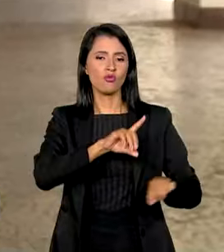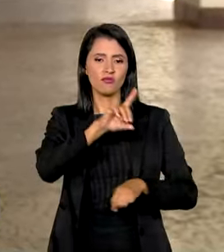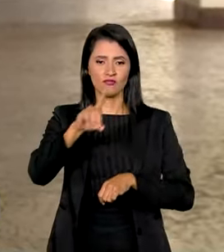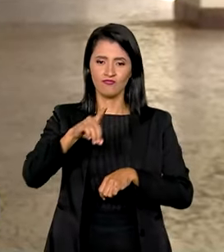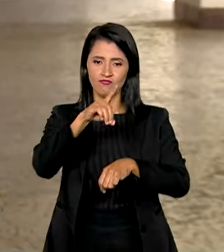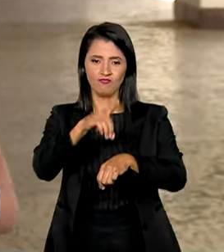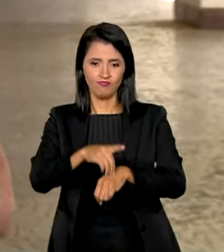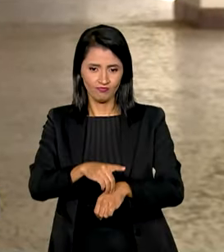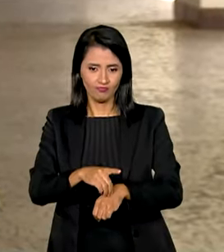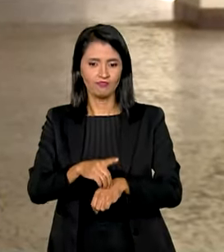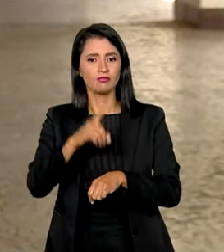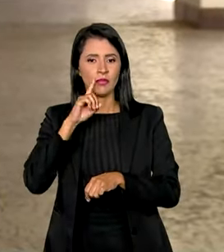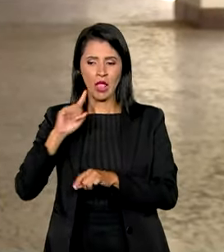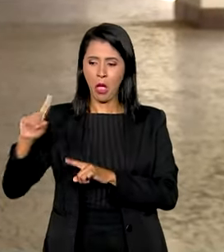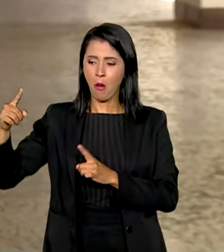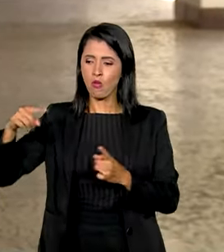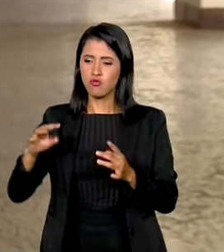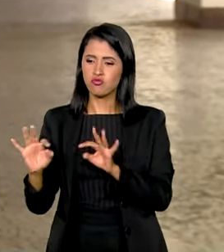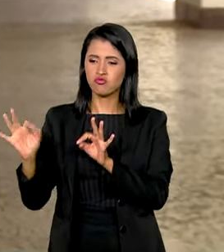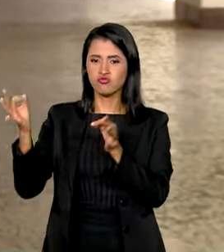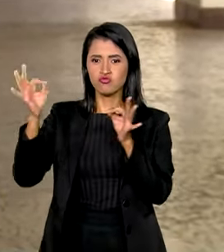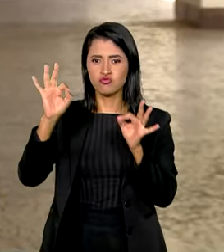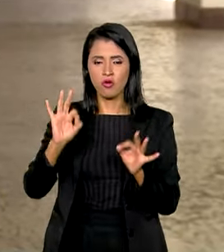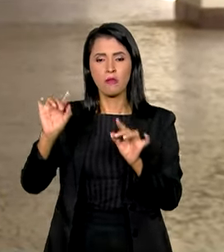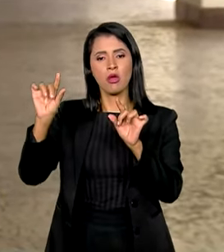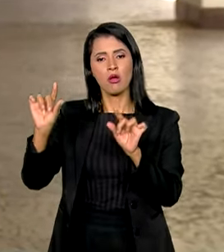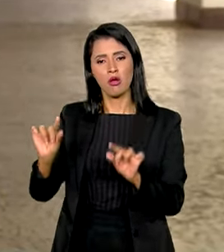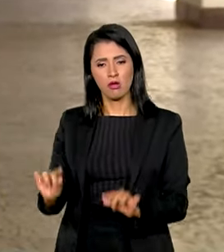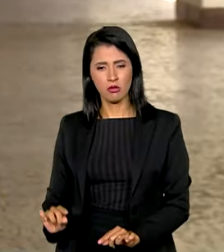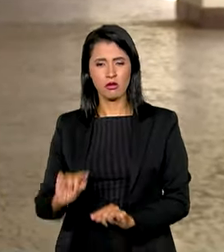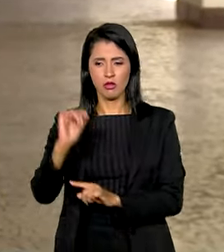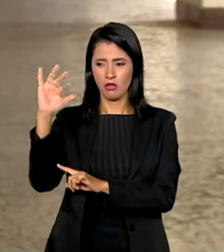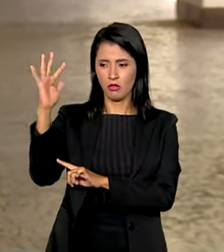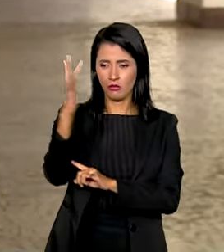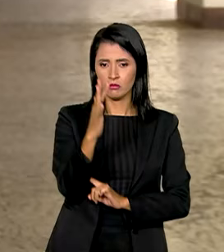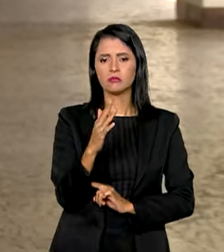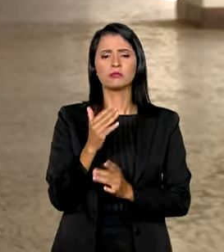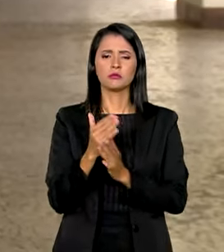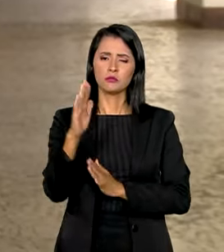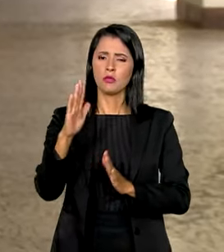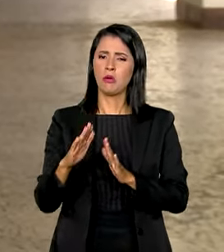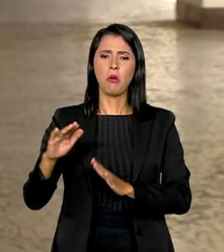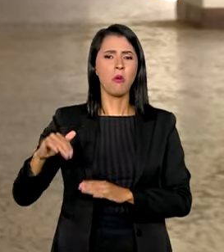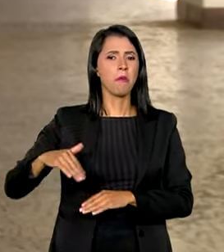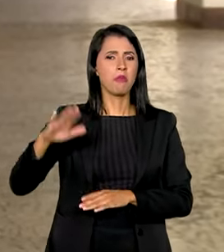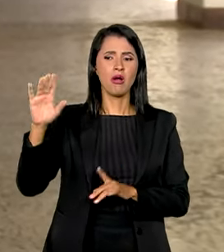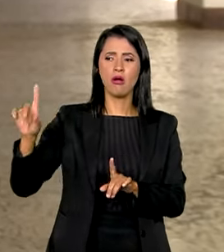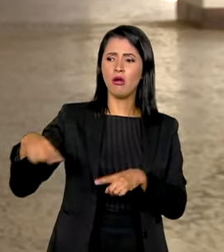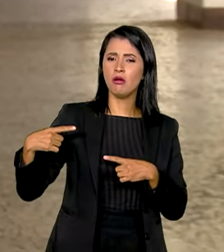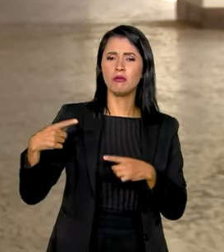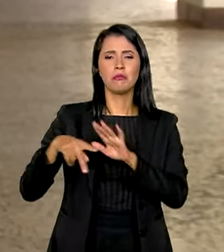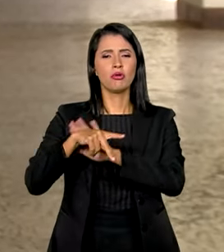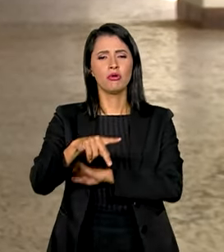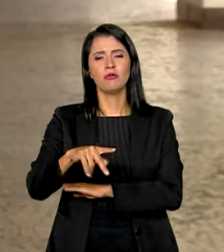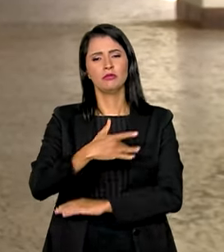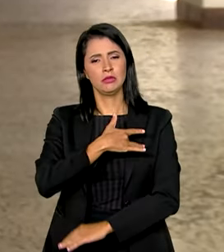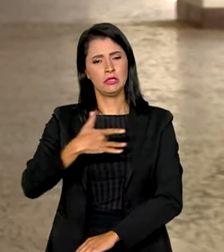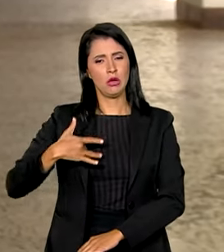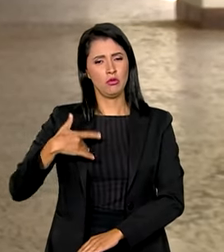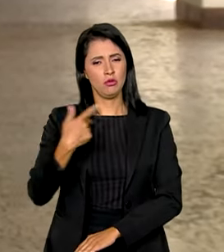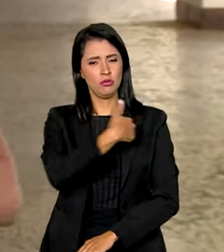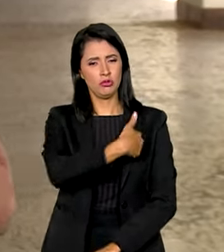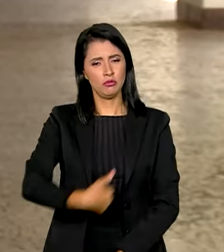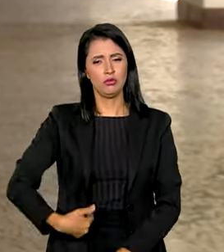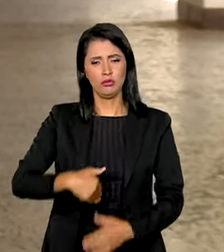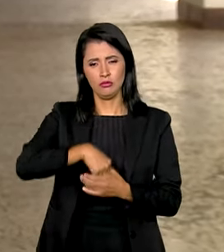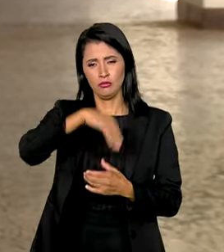A redução dos mosquitos Aedes aegypti na natureza está entre os maiores desafios da saúde pública no Brasil.